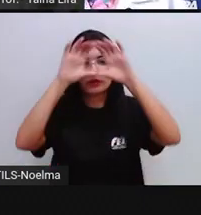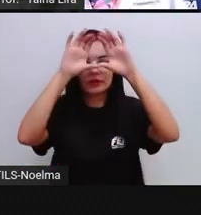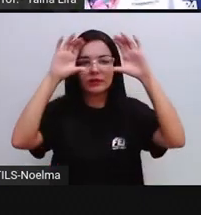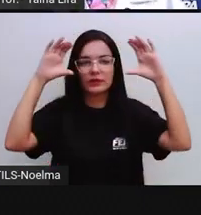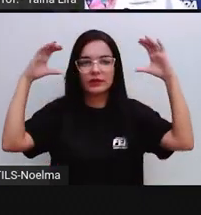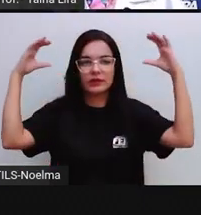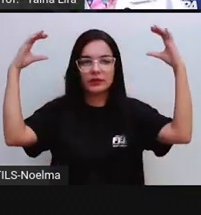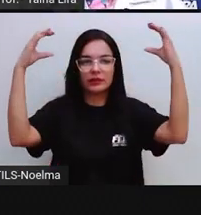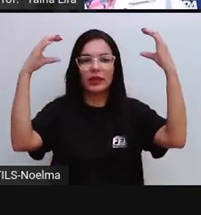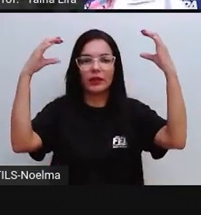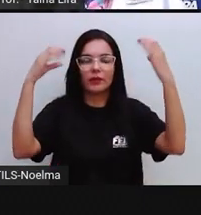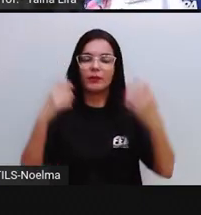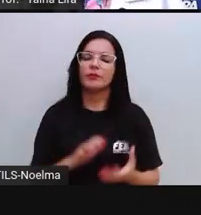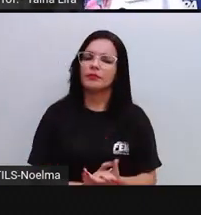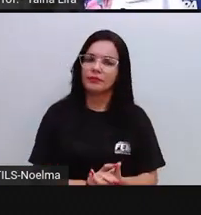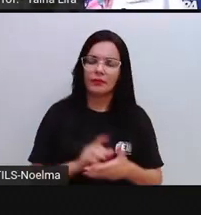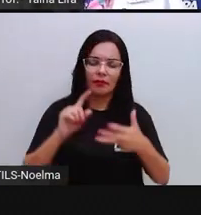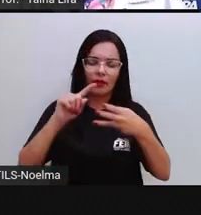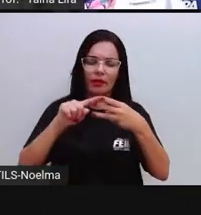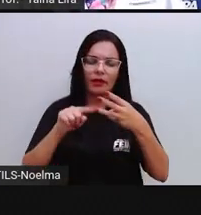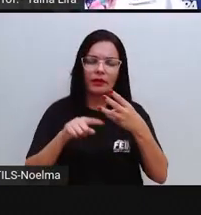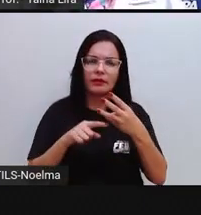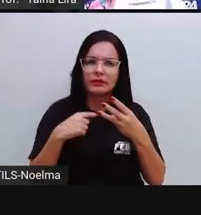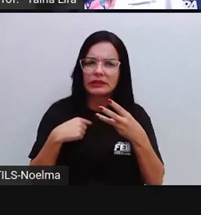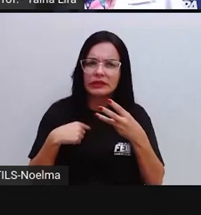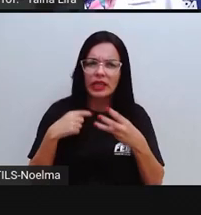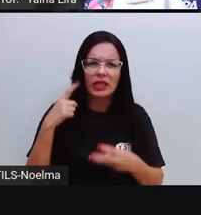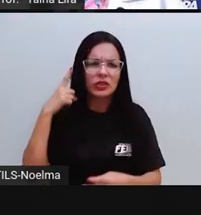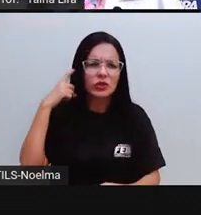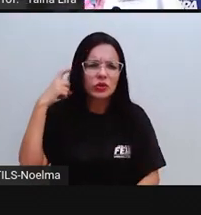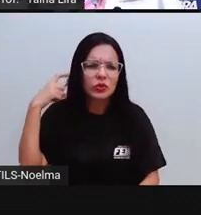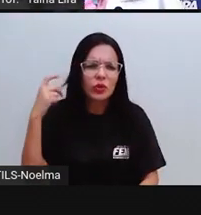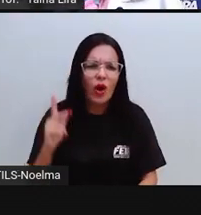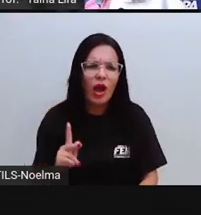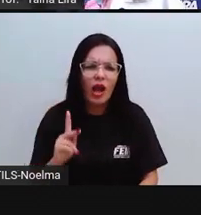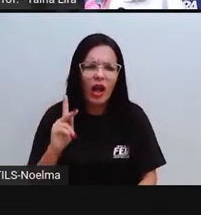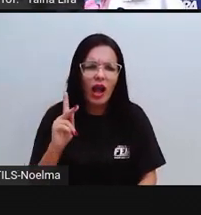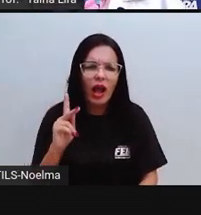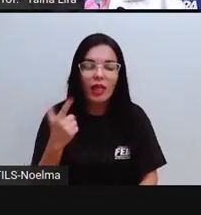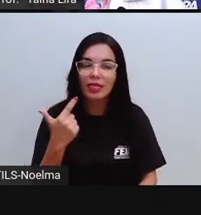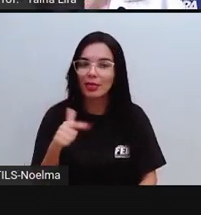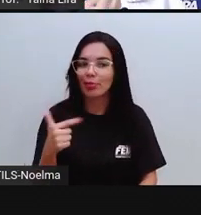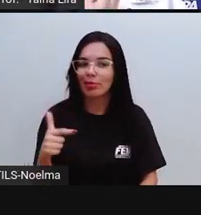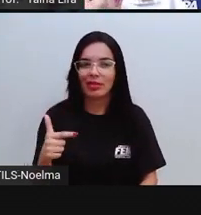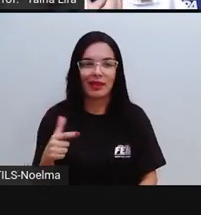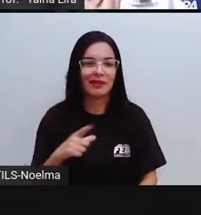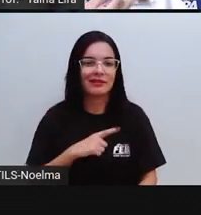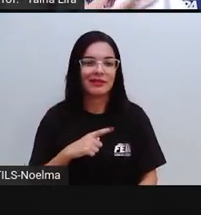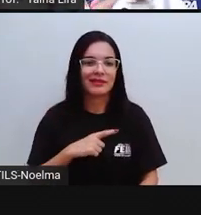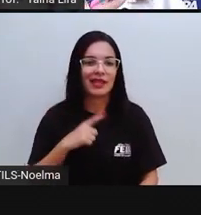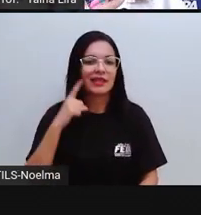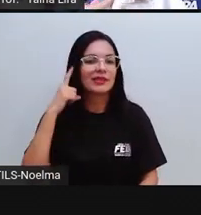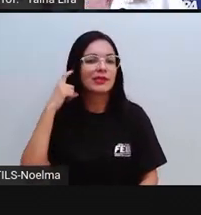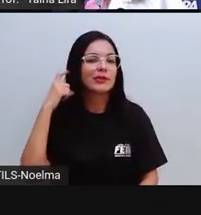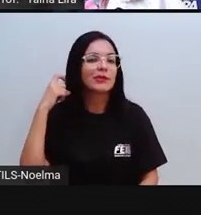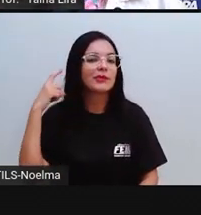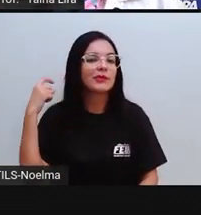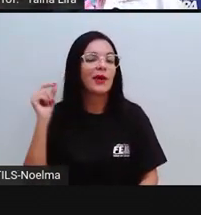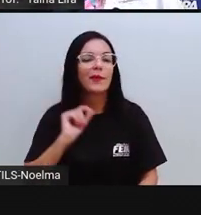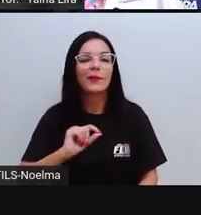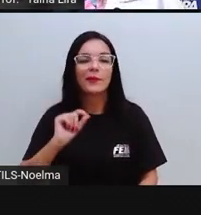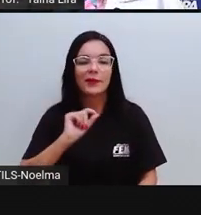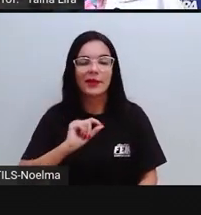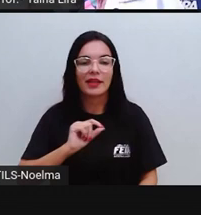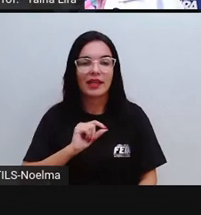palavras a letra C tem o som do K, muito pelo contrário, quando nós pronunciamos, conseguimos